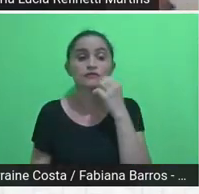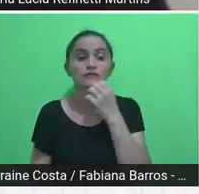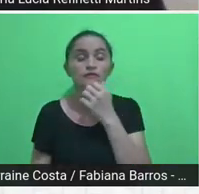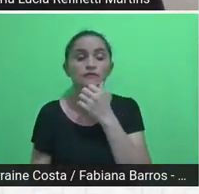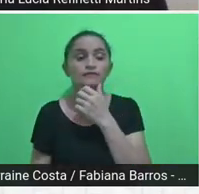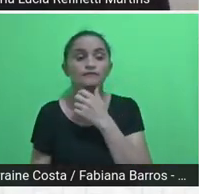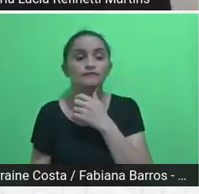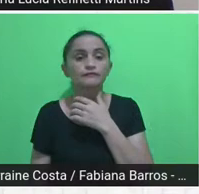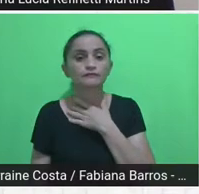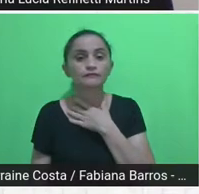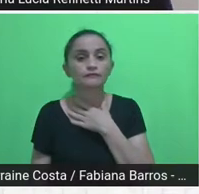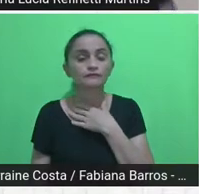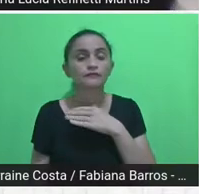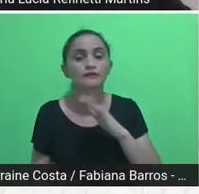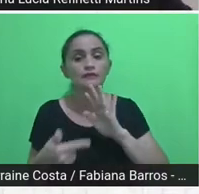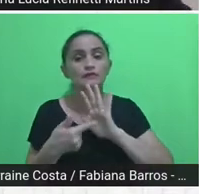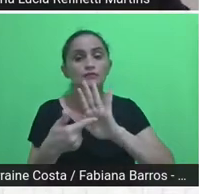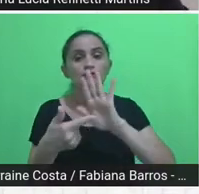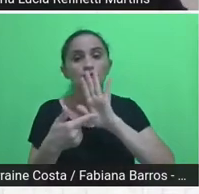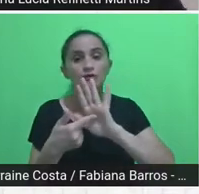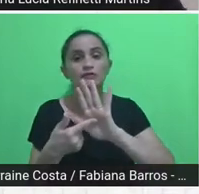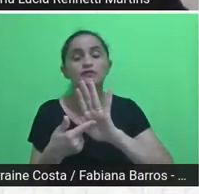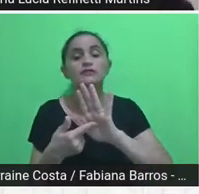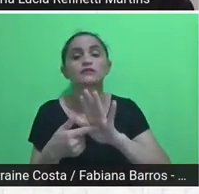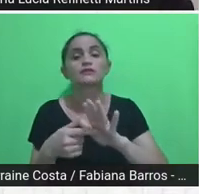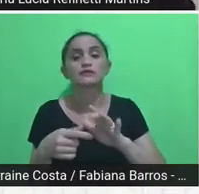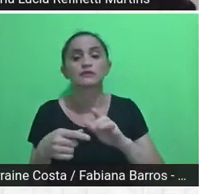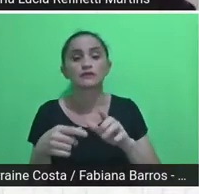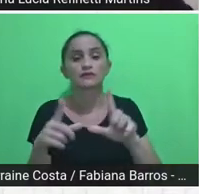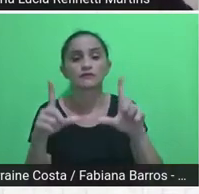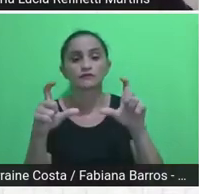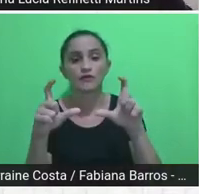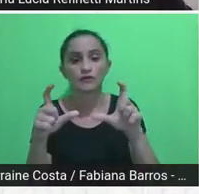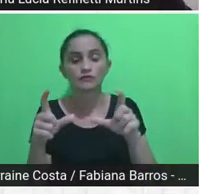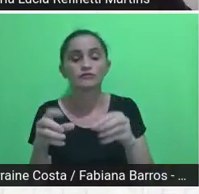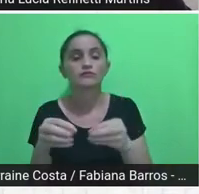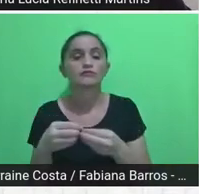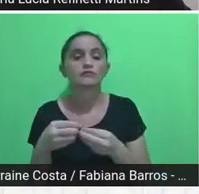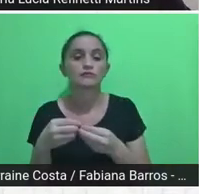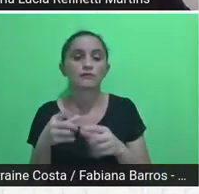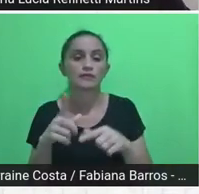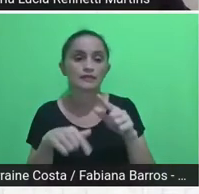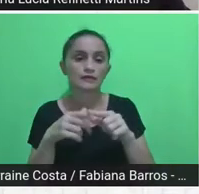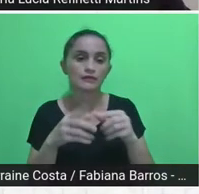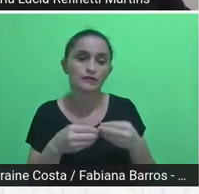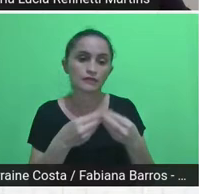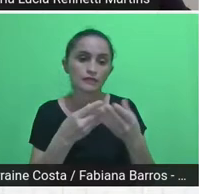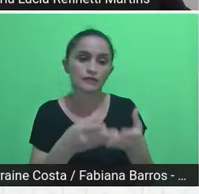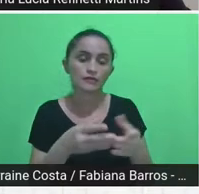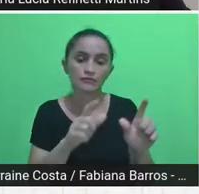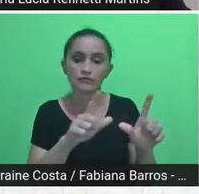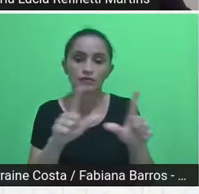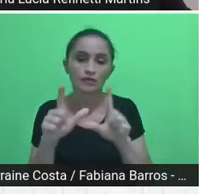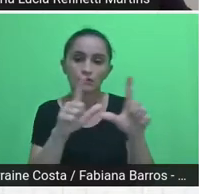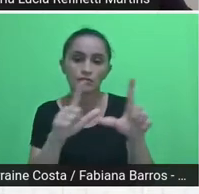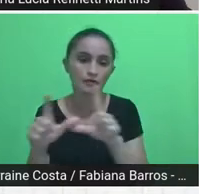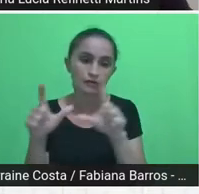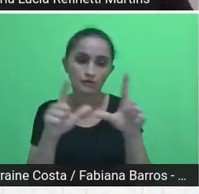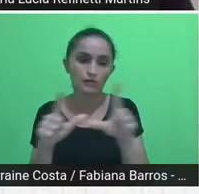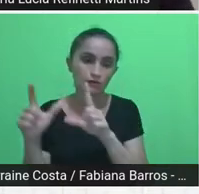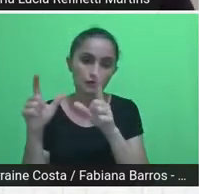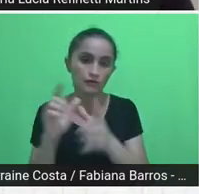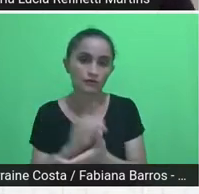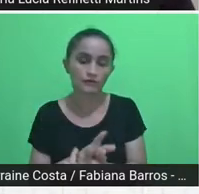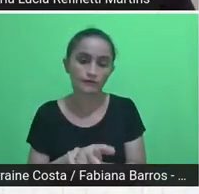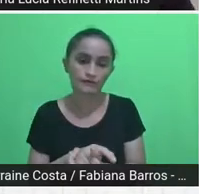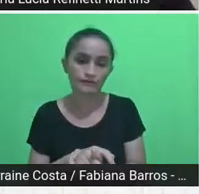isso aí é o quadro de uma das devolutivas, pode passar, pode passar. Bom,